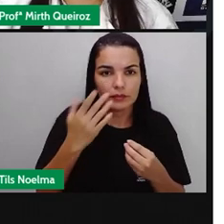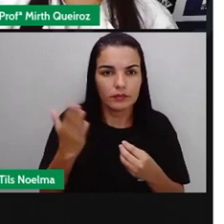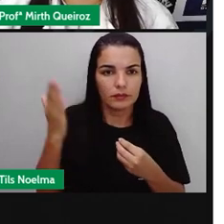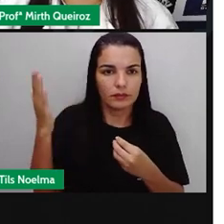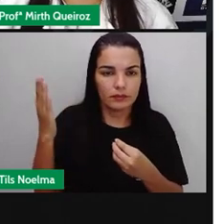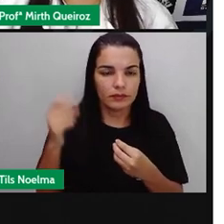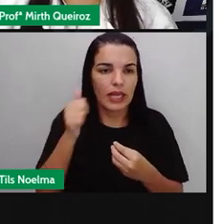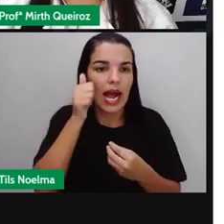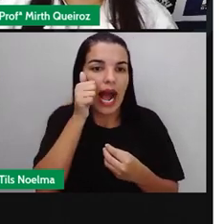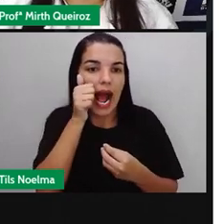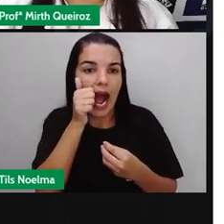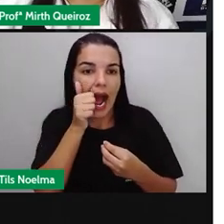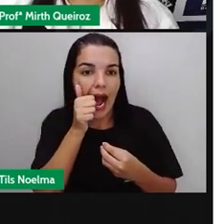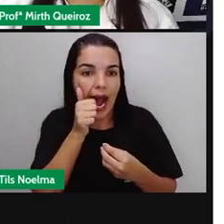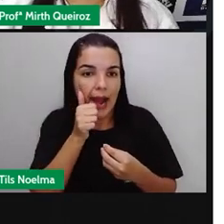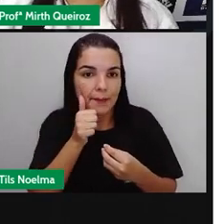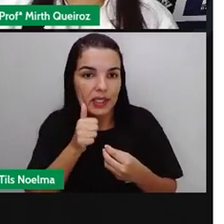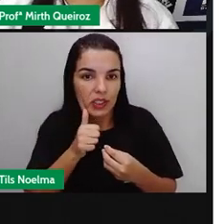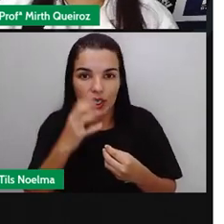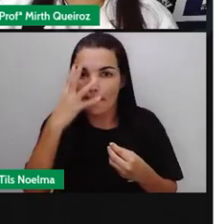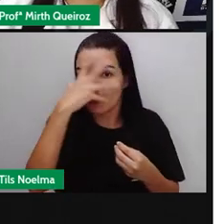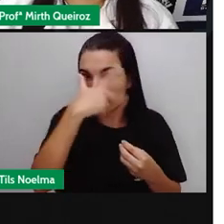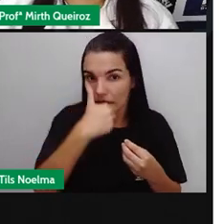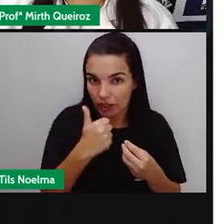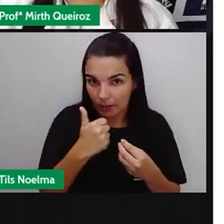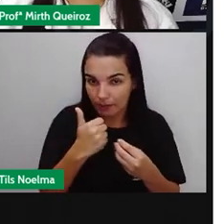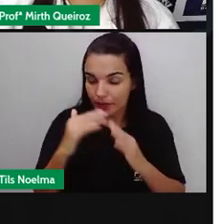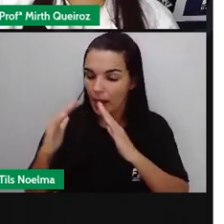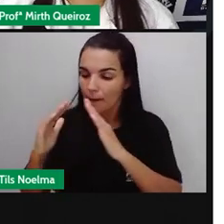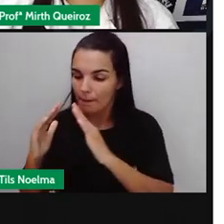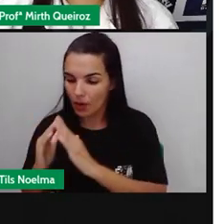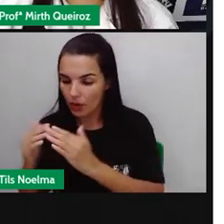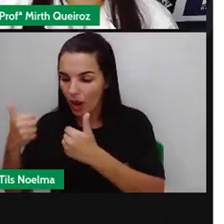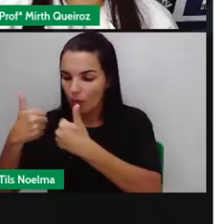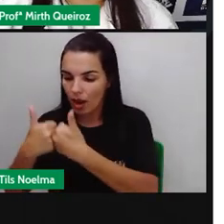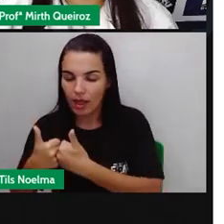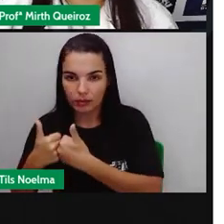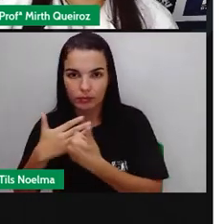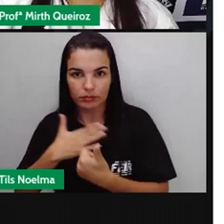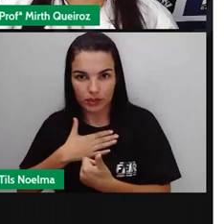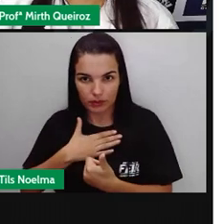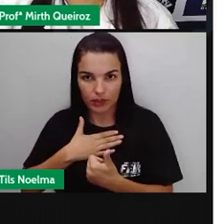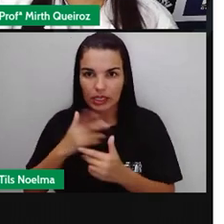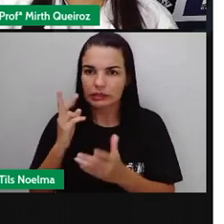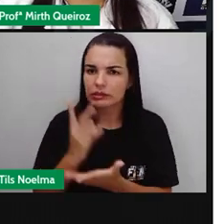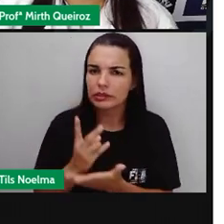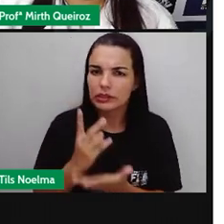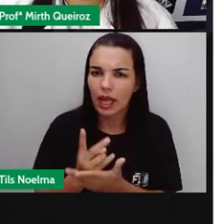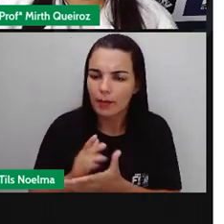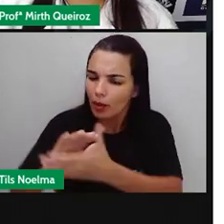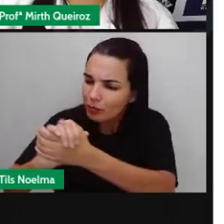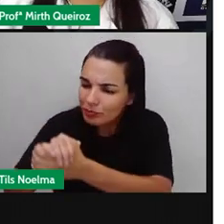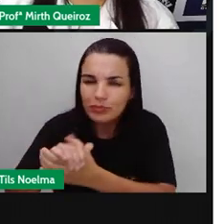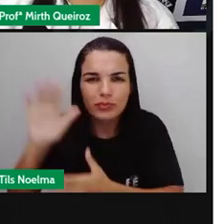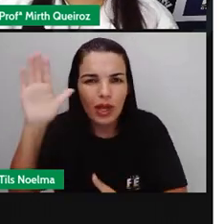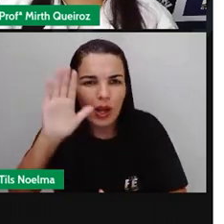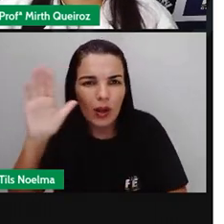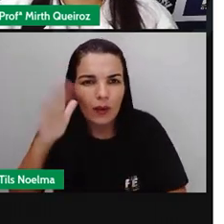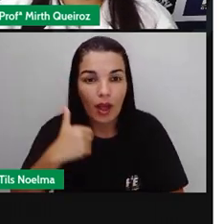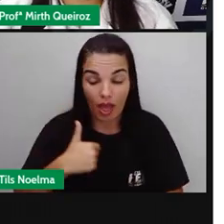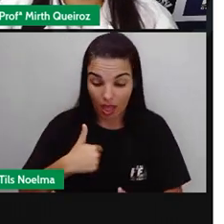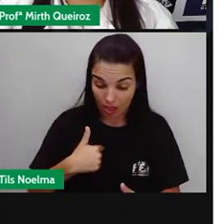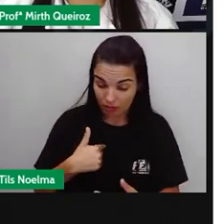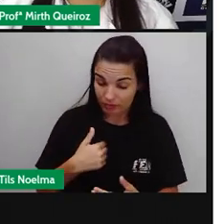Olha como está. A menina bonita que mora ao meu lado sempre me cumprimenta, eu,